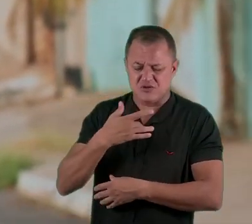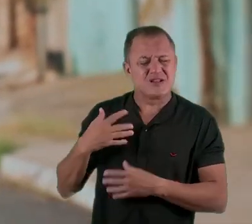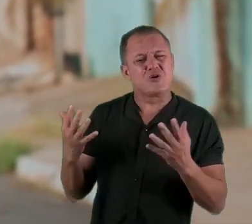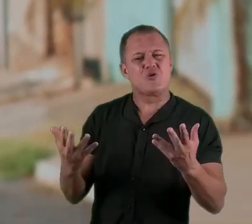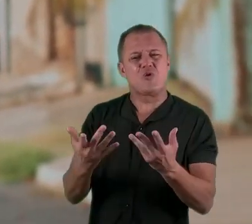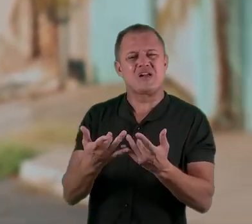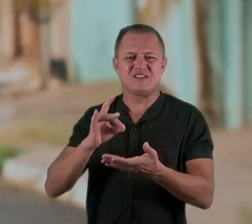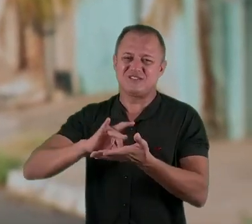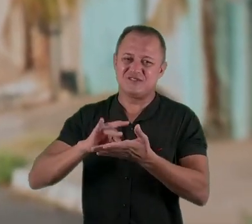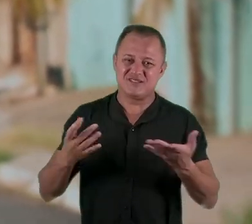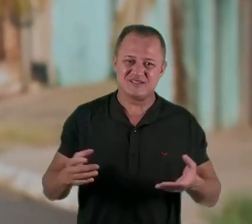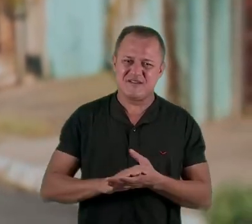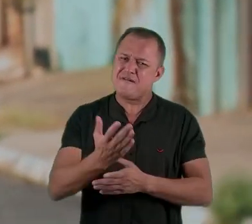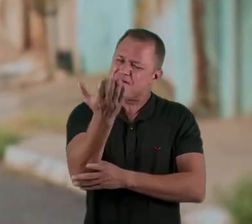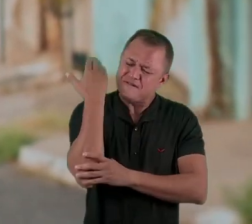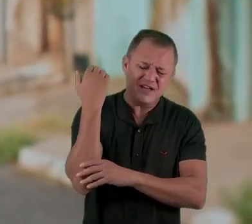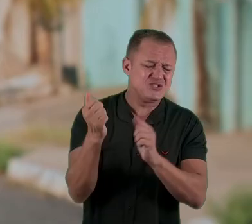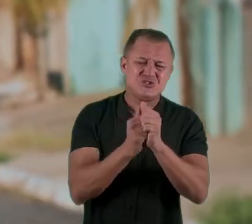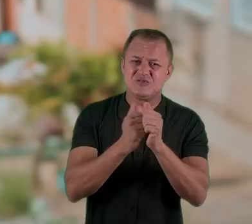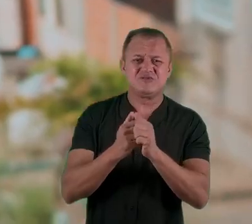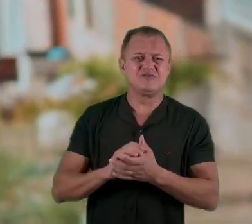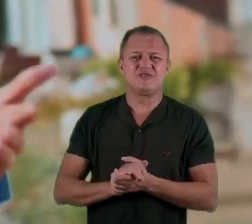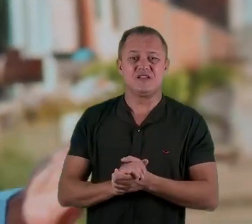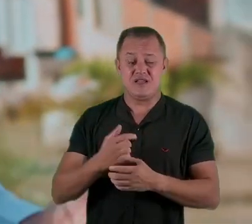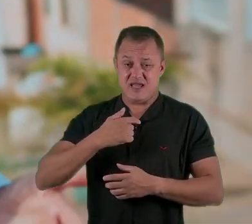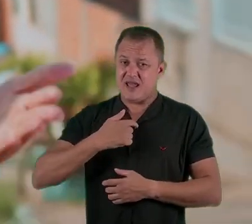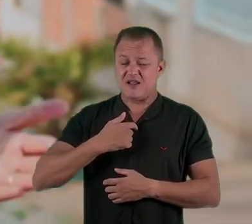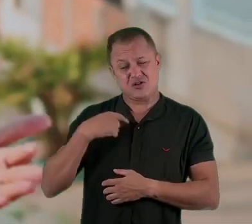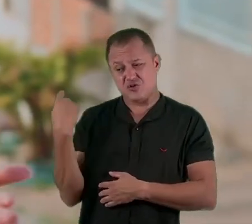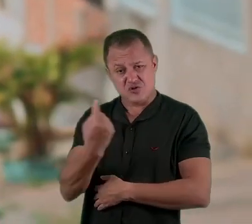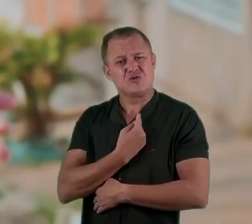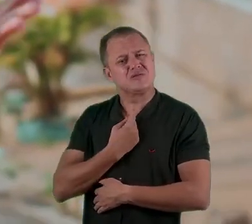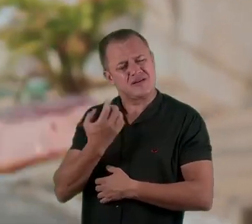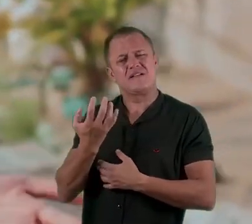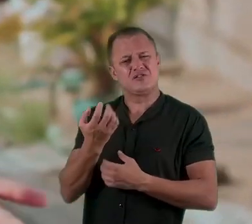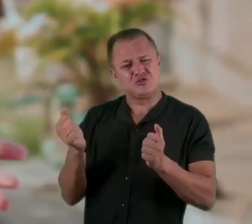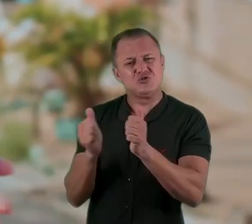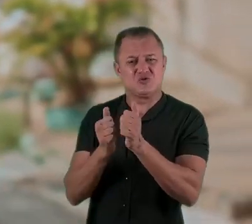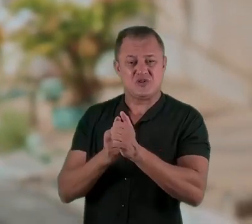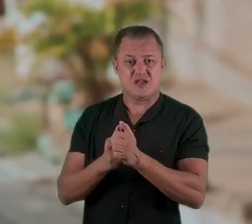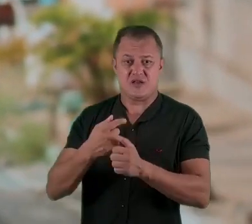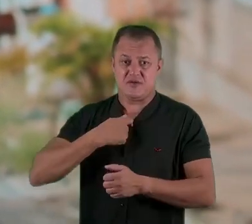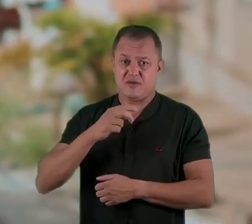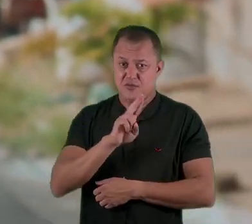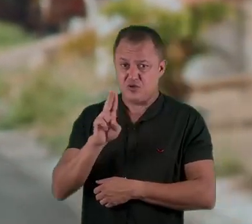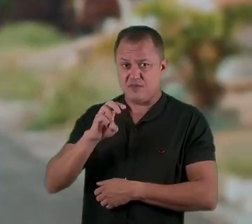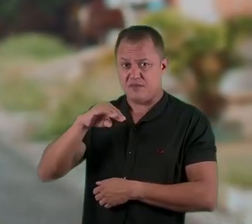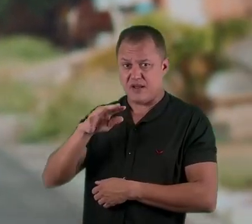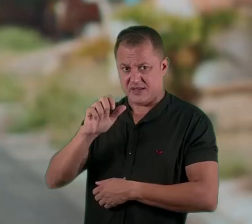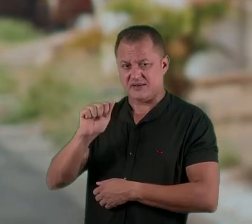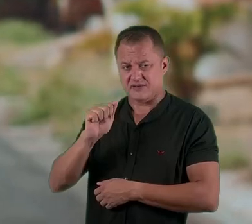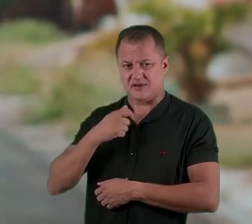qualidade de verdade. Vem junto com a gente nessa caminhada. E é isso que nós vamos fazer juntas. Meu nome é Maria